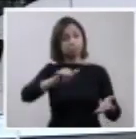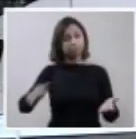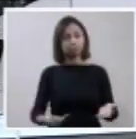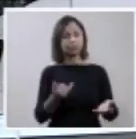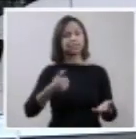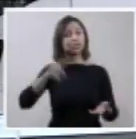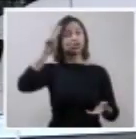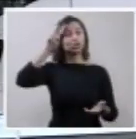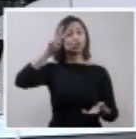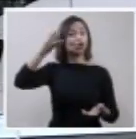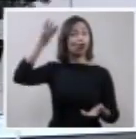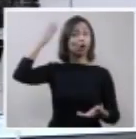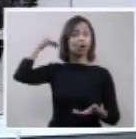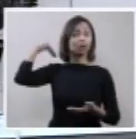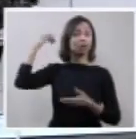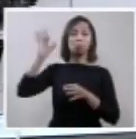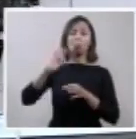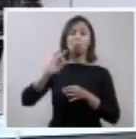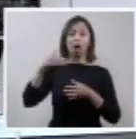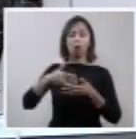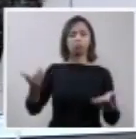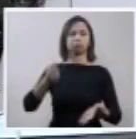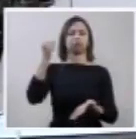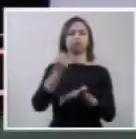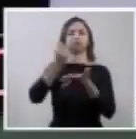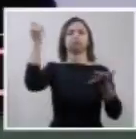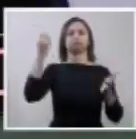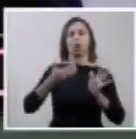histórica de proteger. Muito obrigado.